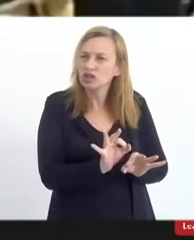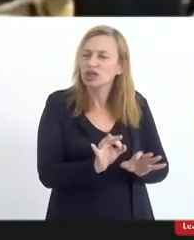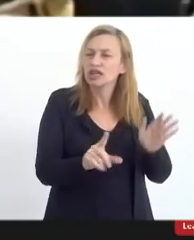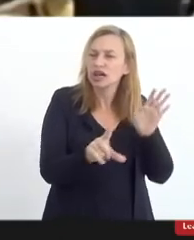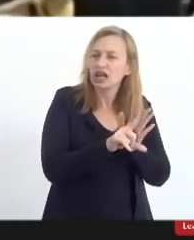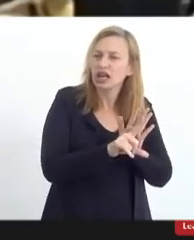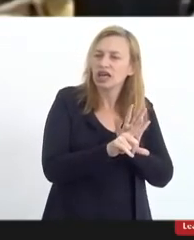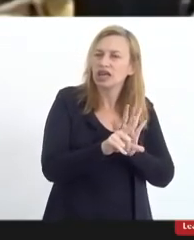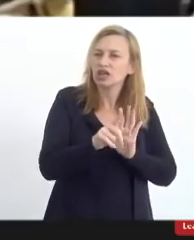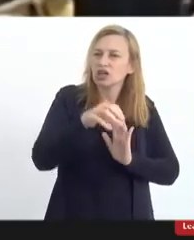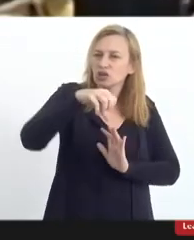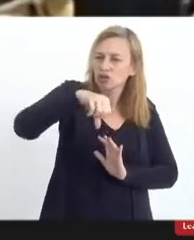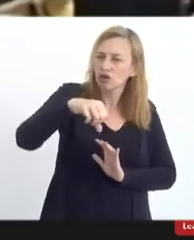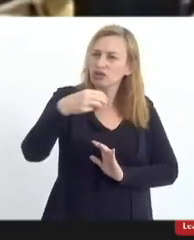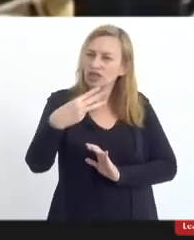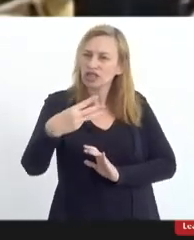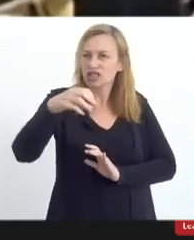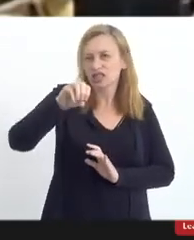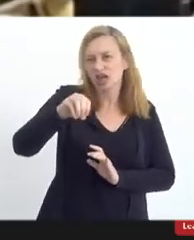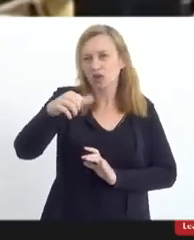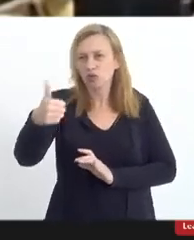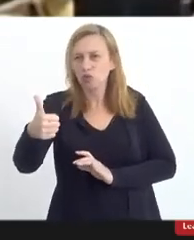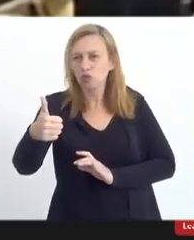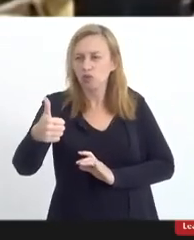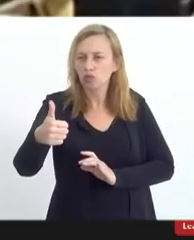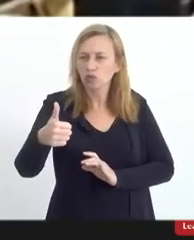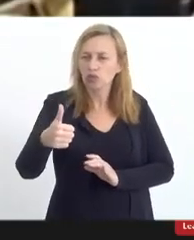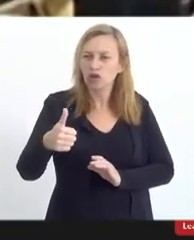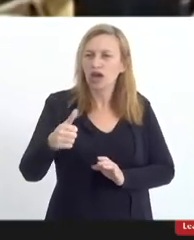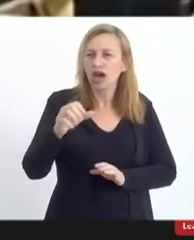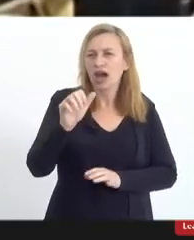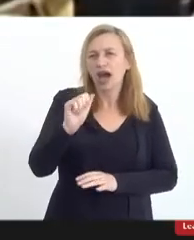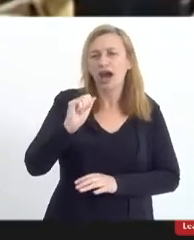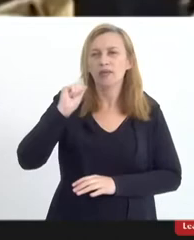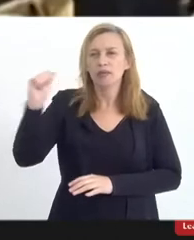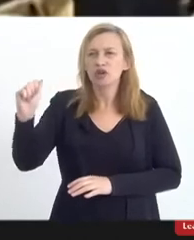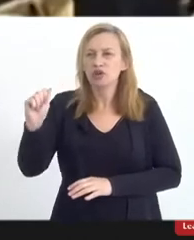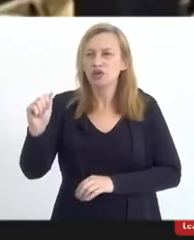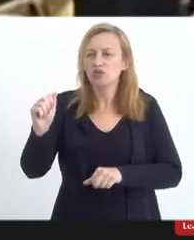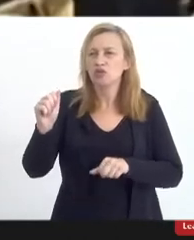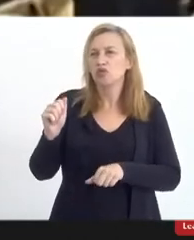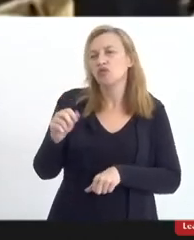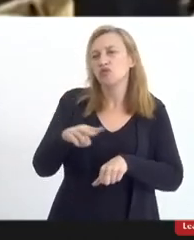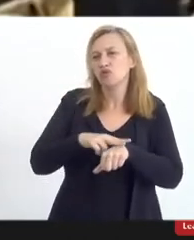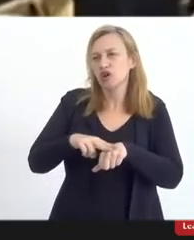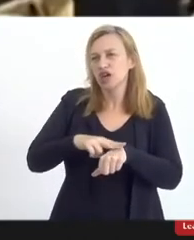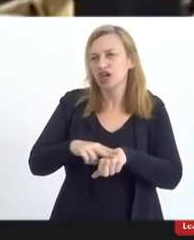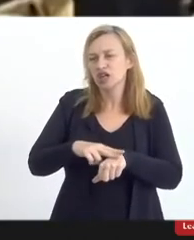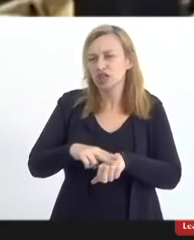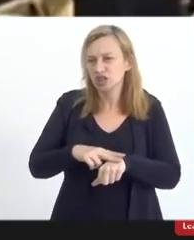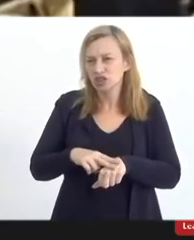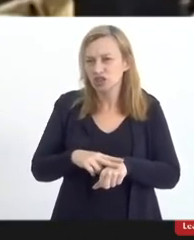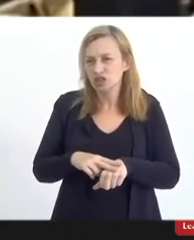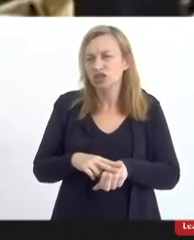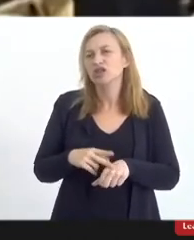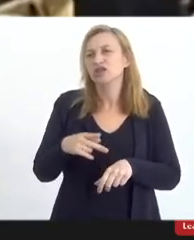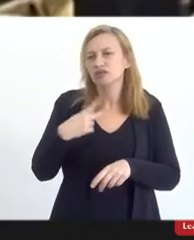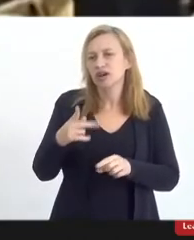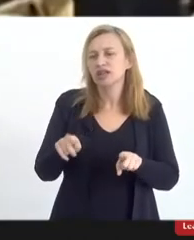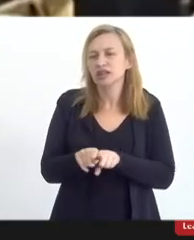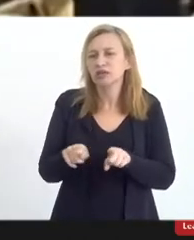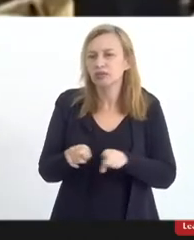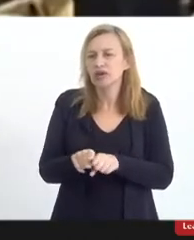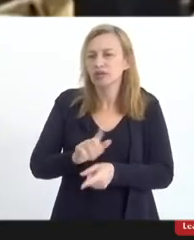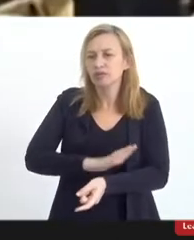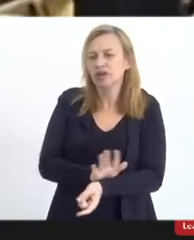9301, que institui o Abril Verde, dedicado ao combate à intolerância religiosa. Então,